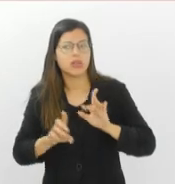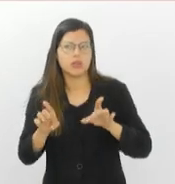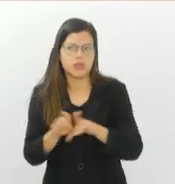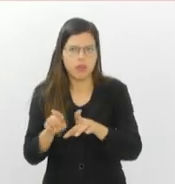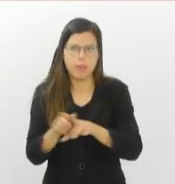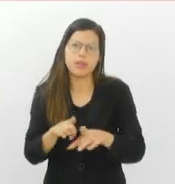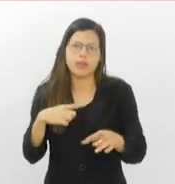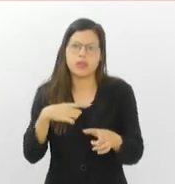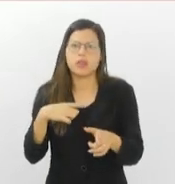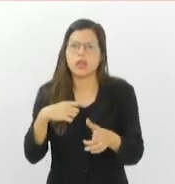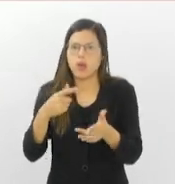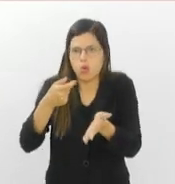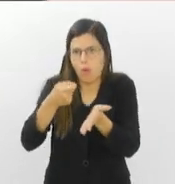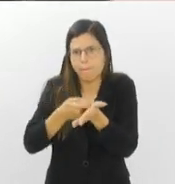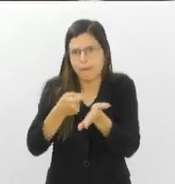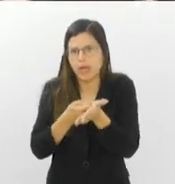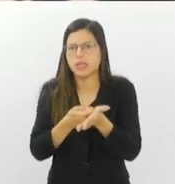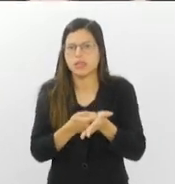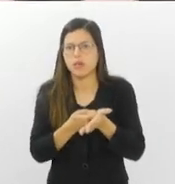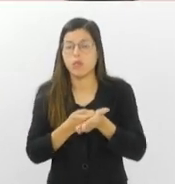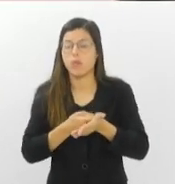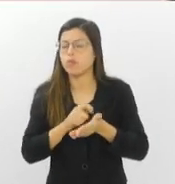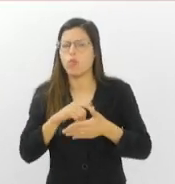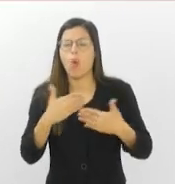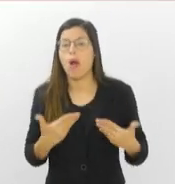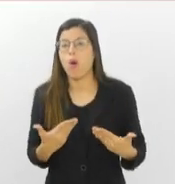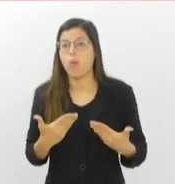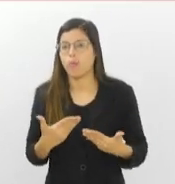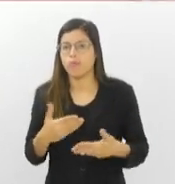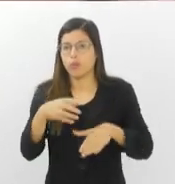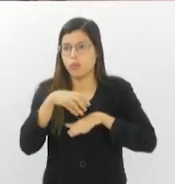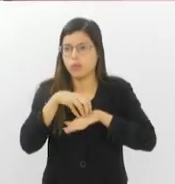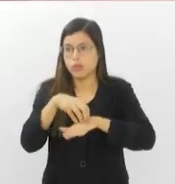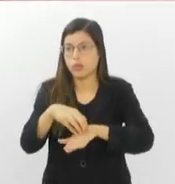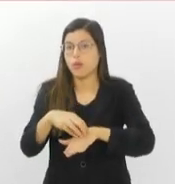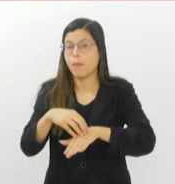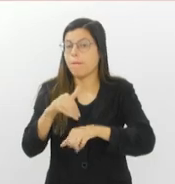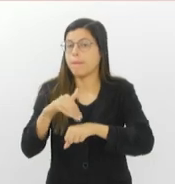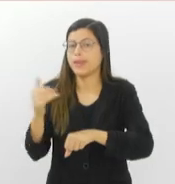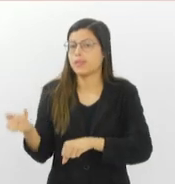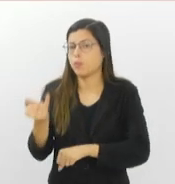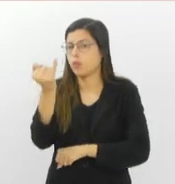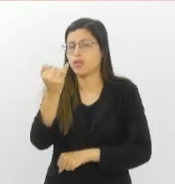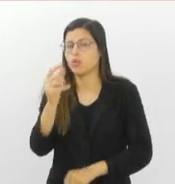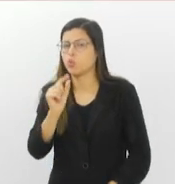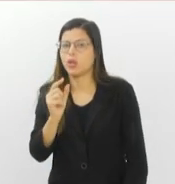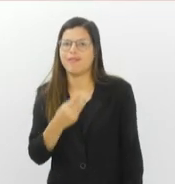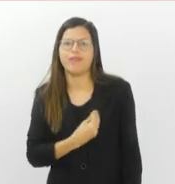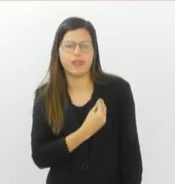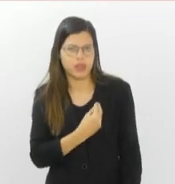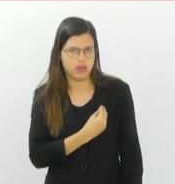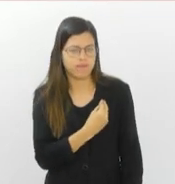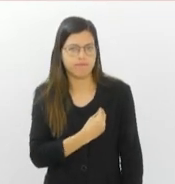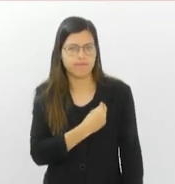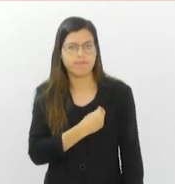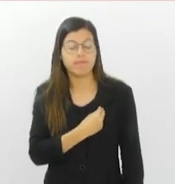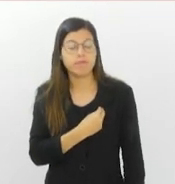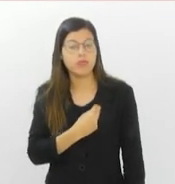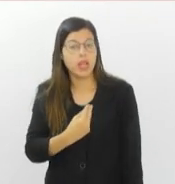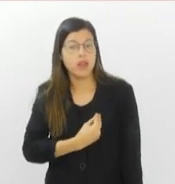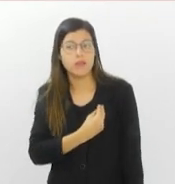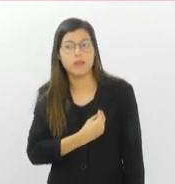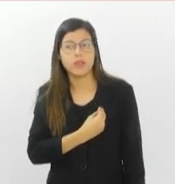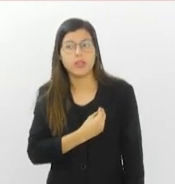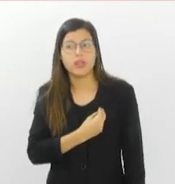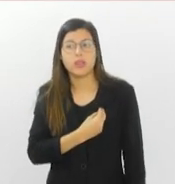deveres. E quais são esses deveres? No trânsito, o mais importante é a vida, né? E a vida no trânsito, o